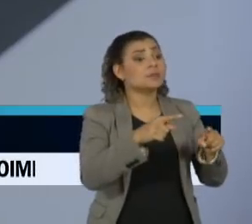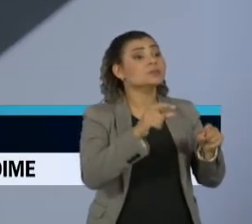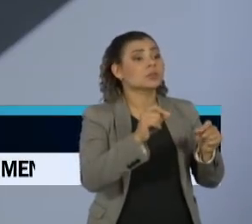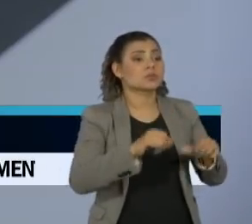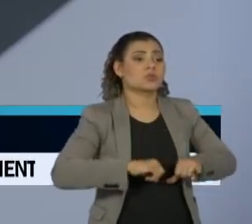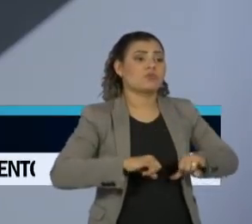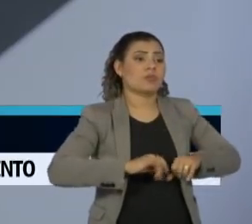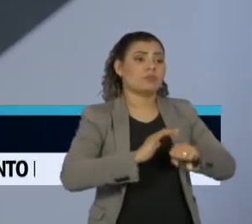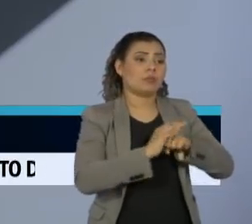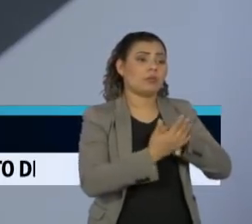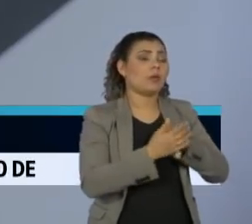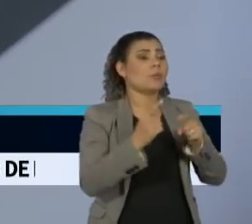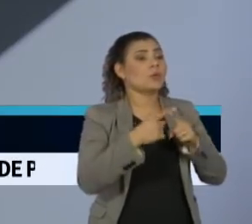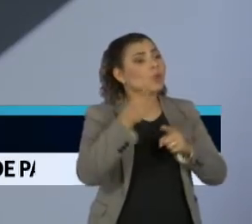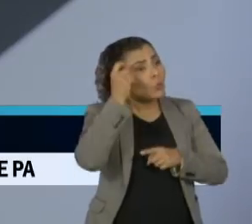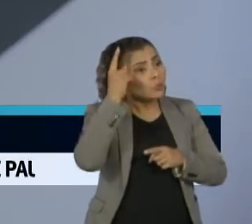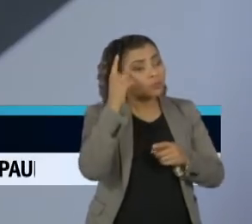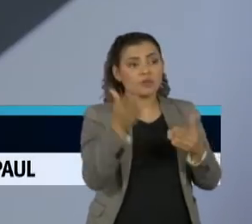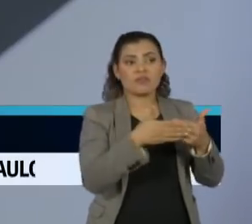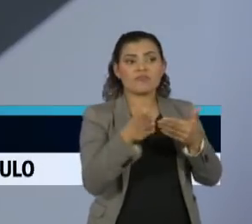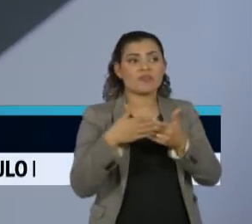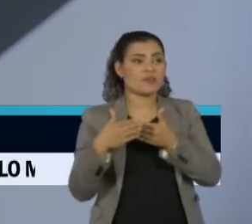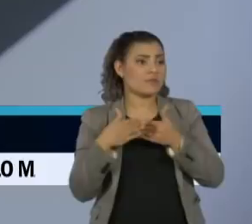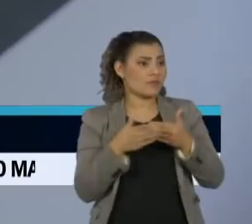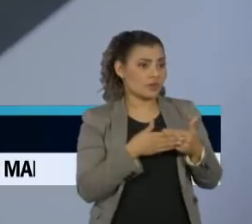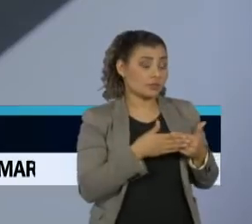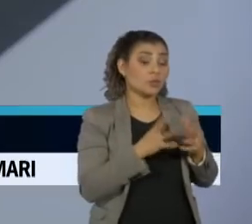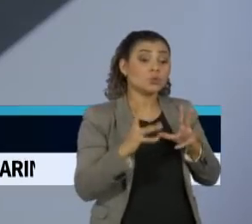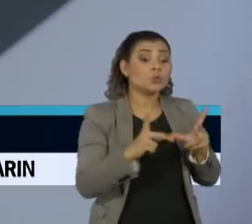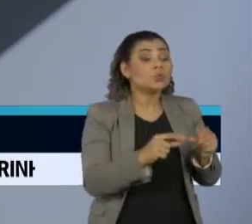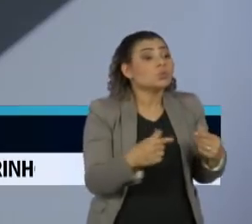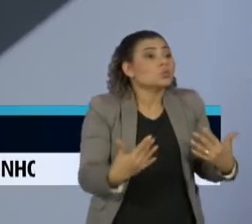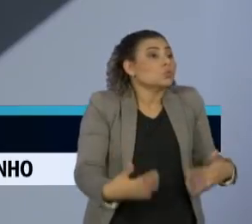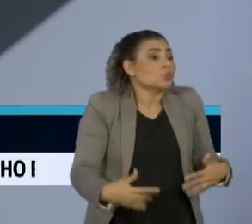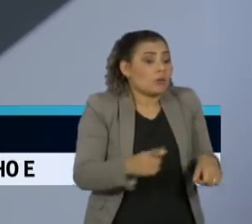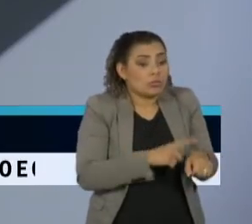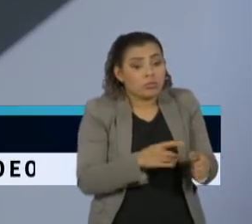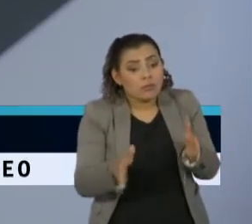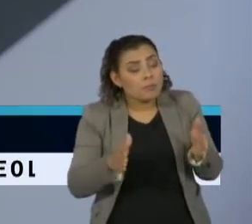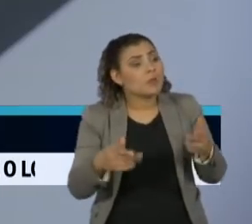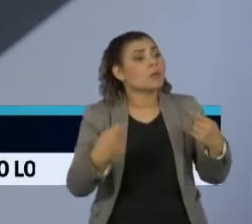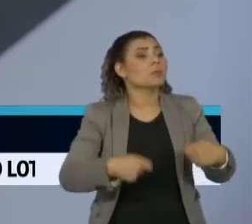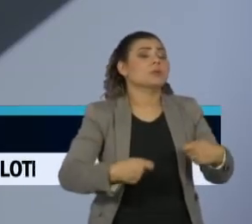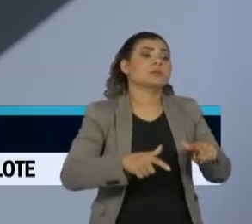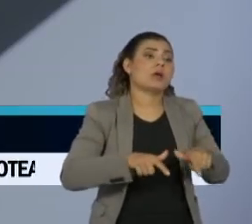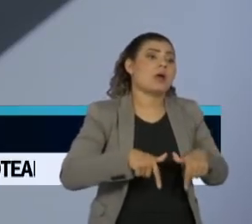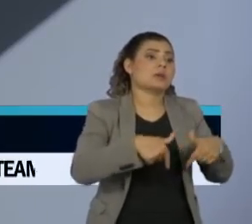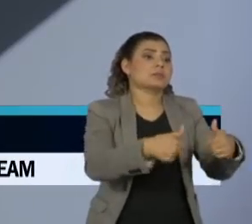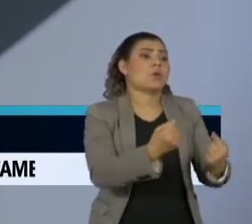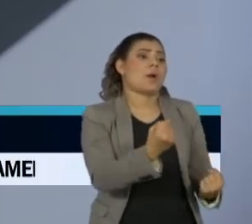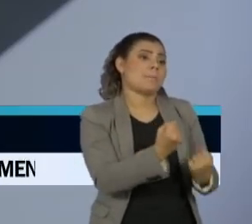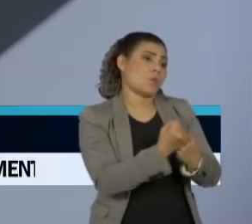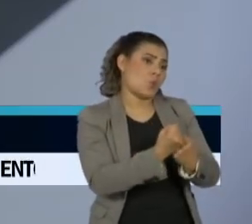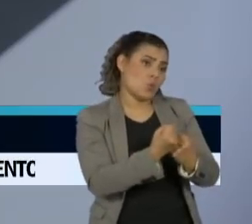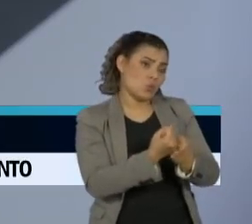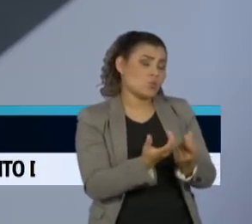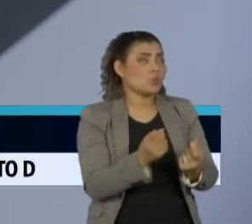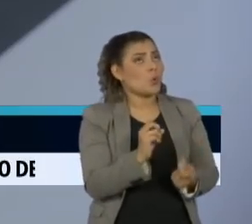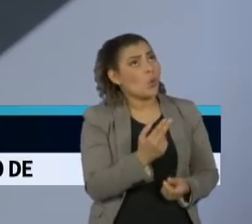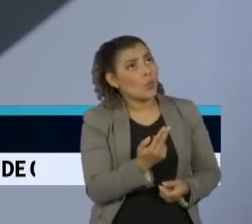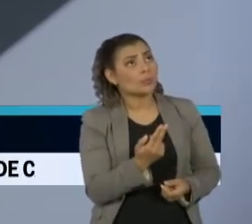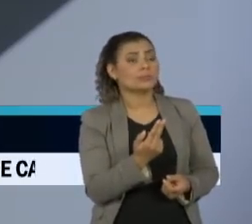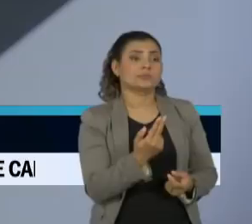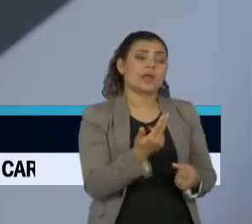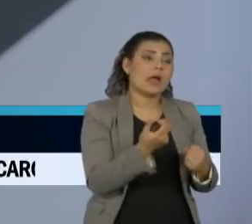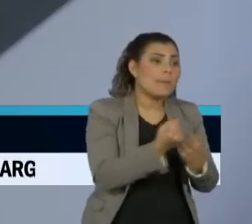porque nada pode abrir, você não tem... Então, todo o setor, eles estão pedindo faz um tempo algum tipo de auxílio, ou que eles sejam incluídos nos